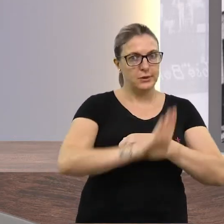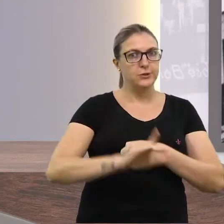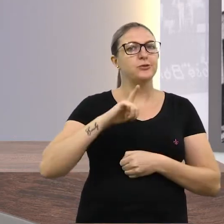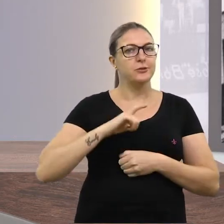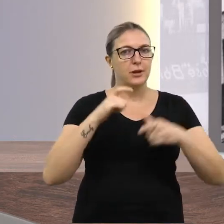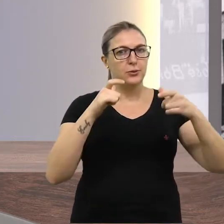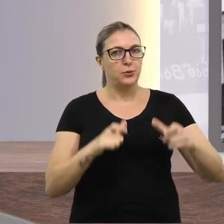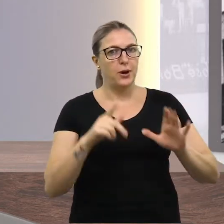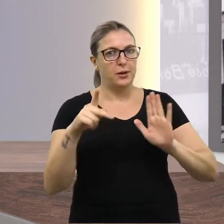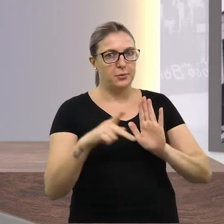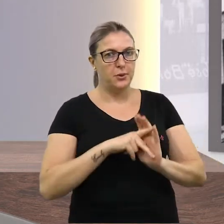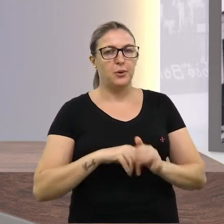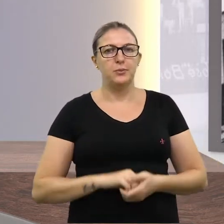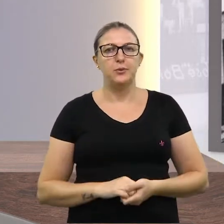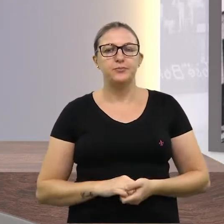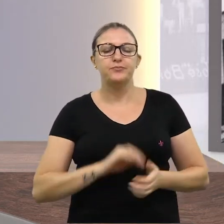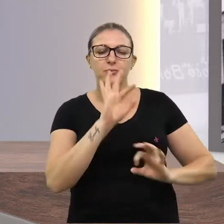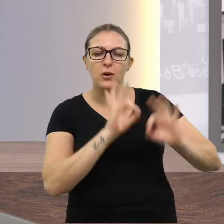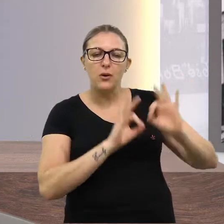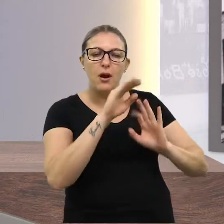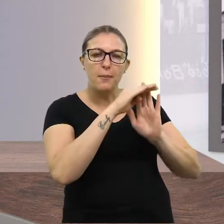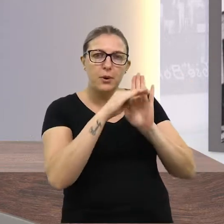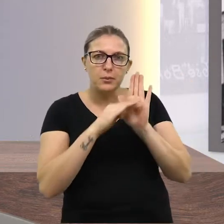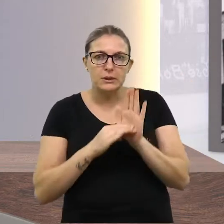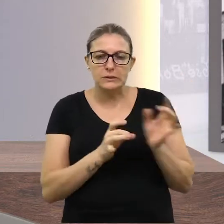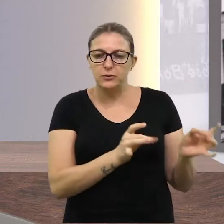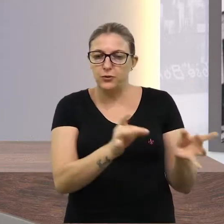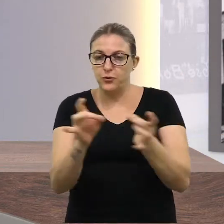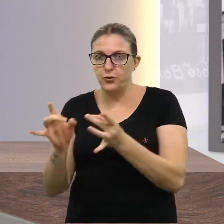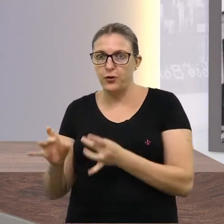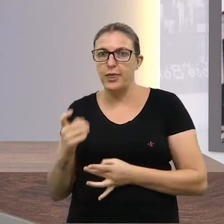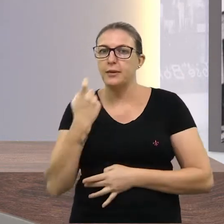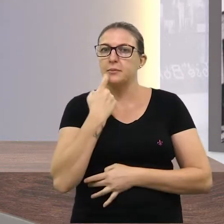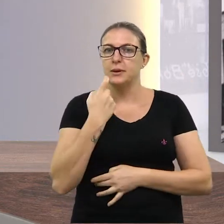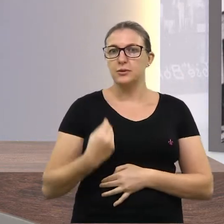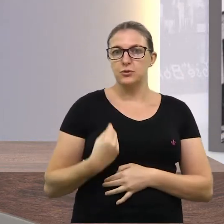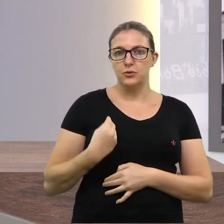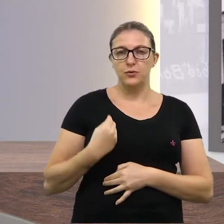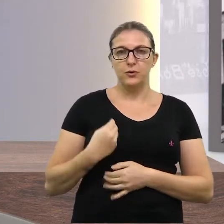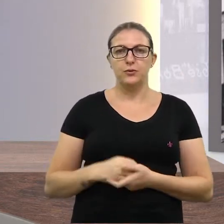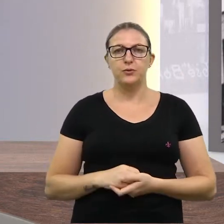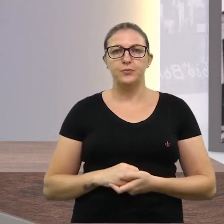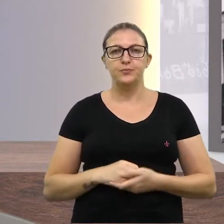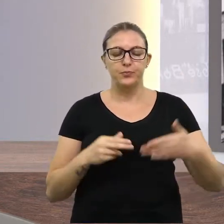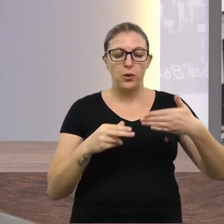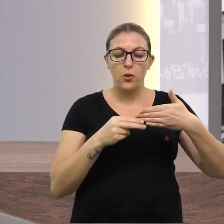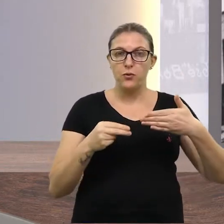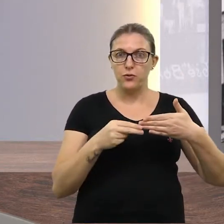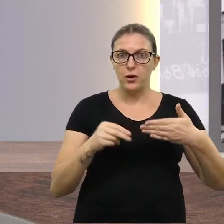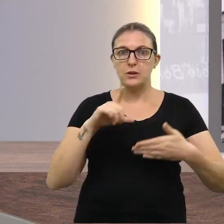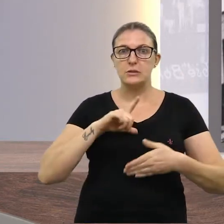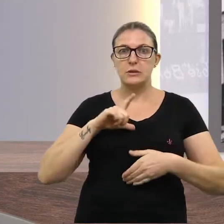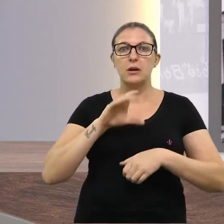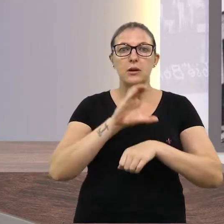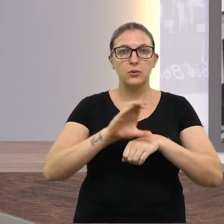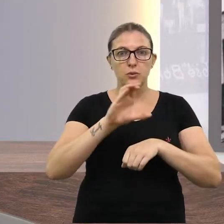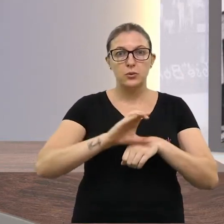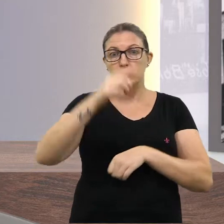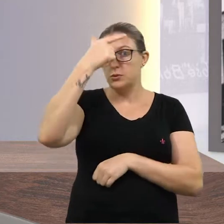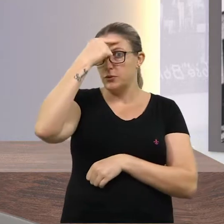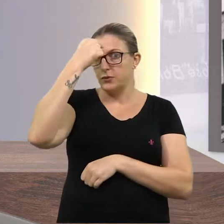de Eixim está em nova sede. Definida a programação da comercialização do peixe vivo. O FFS